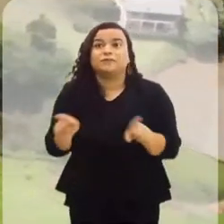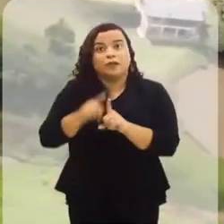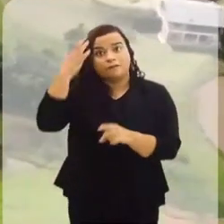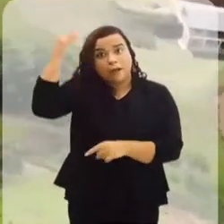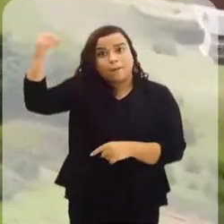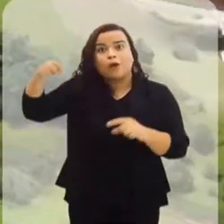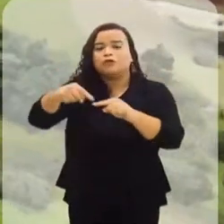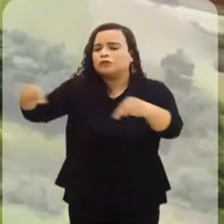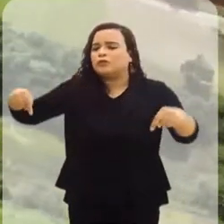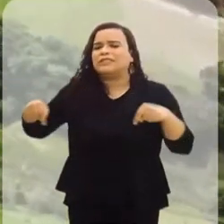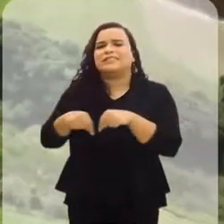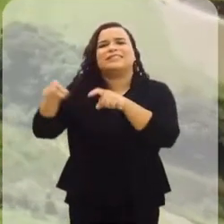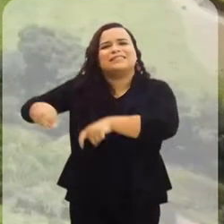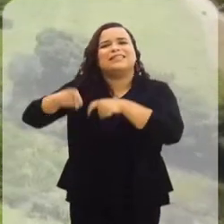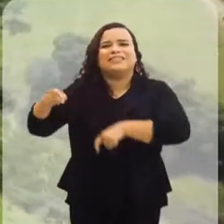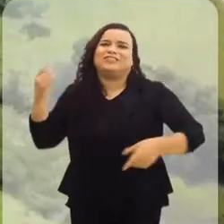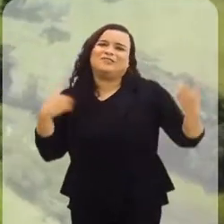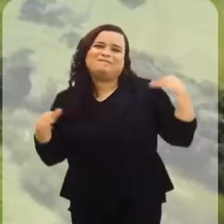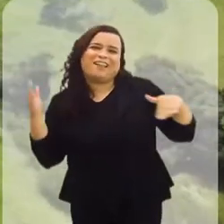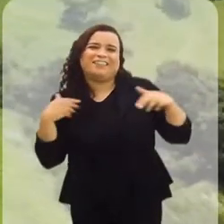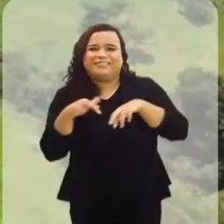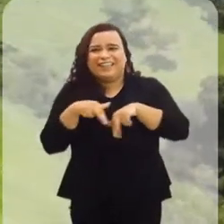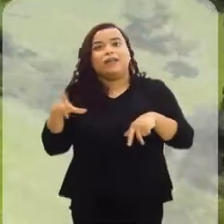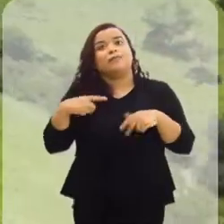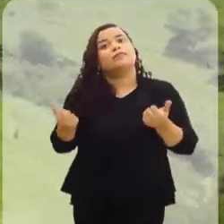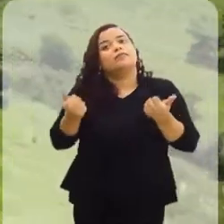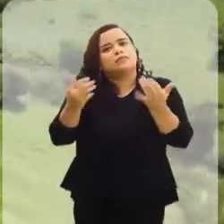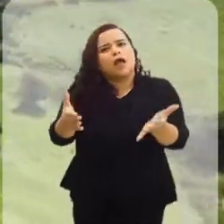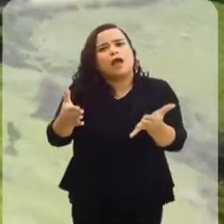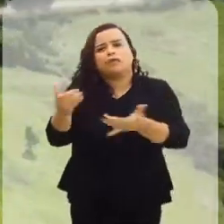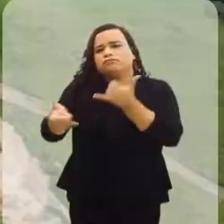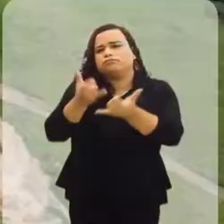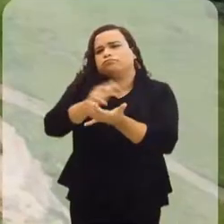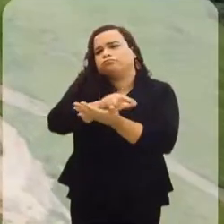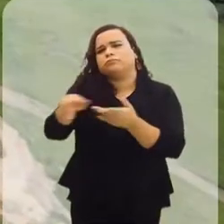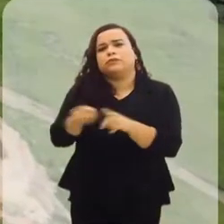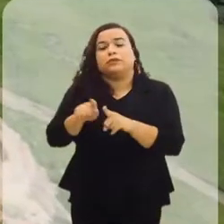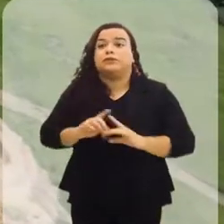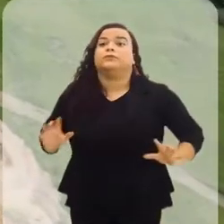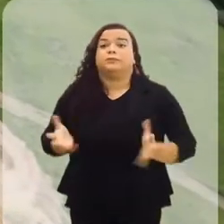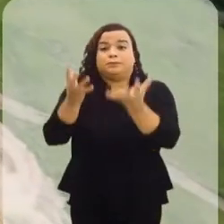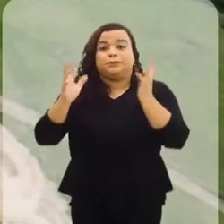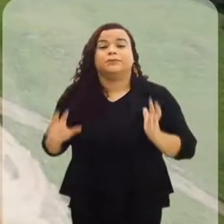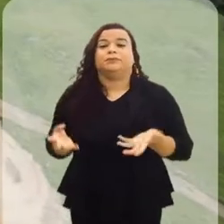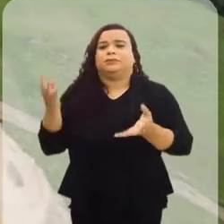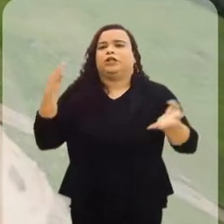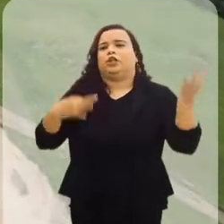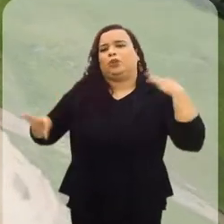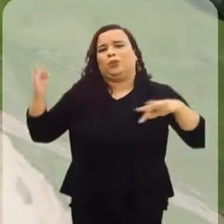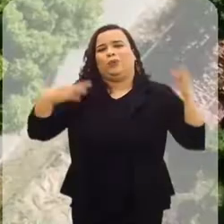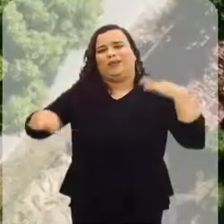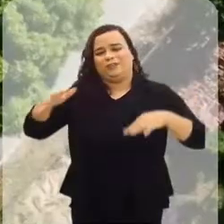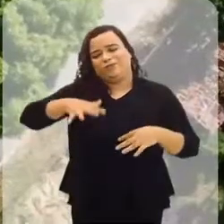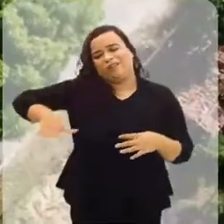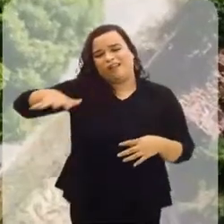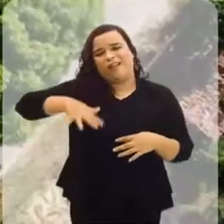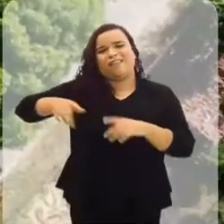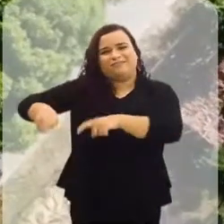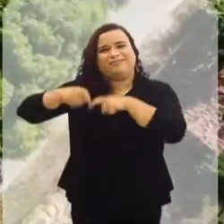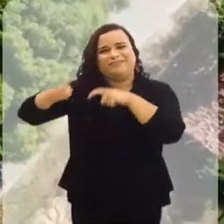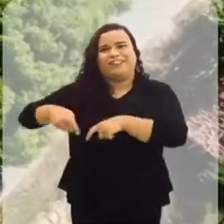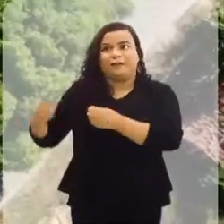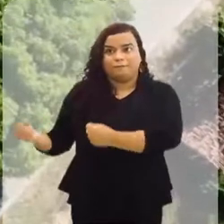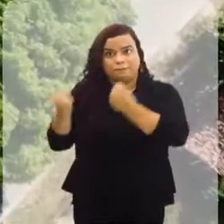também os sítios de lazer, que oferecem muito entretenimento e estimulam o turismo rural. Uma força